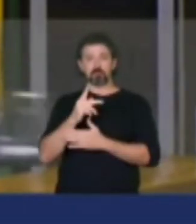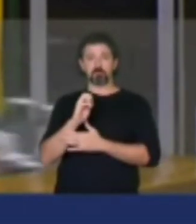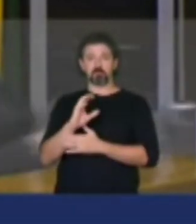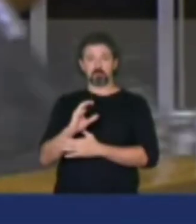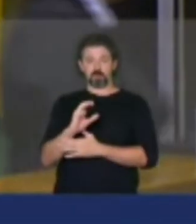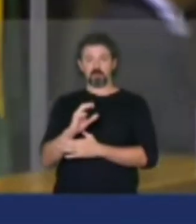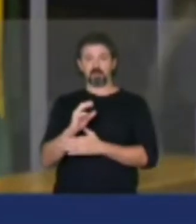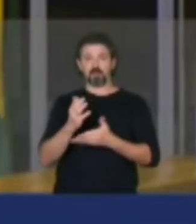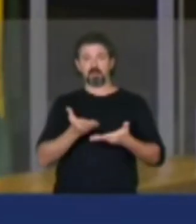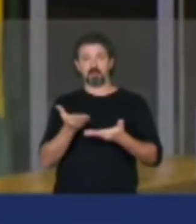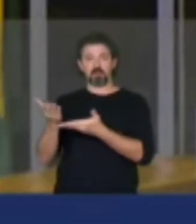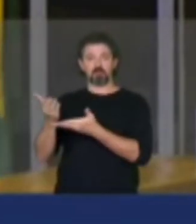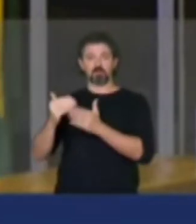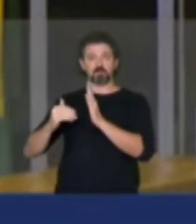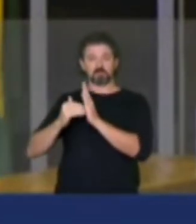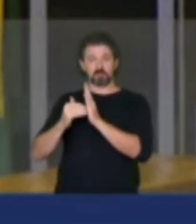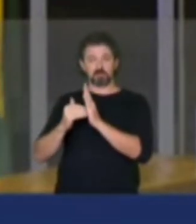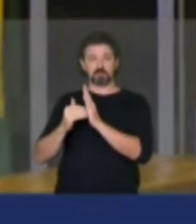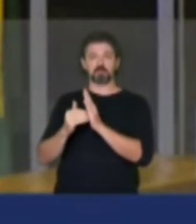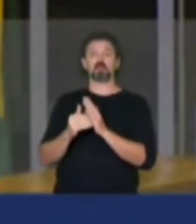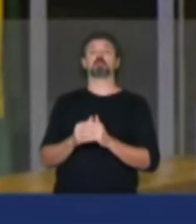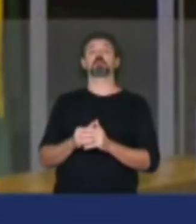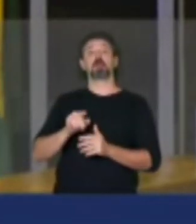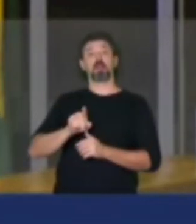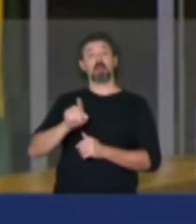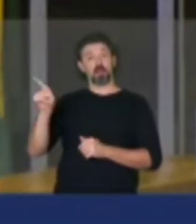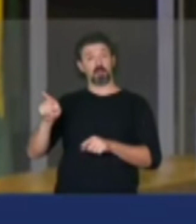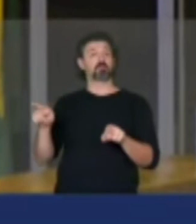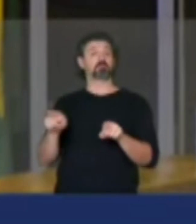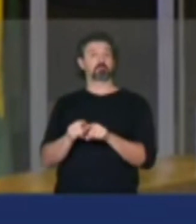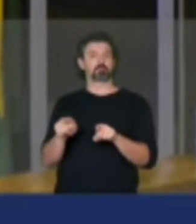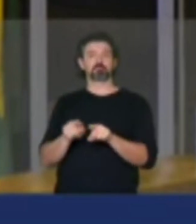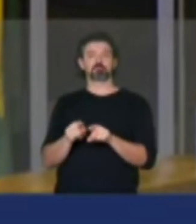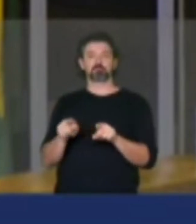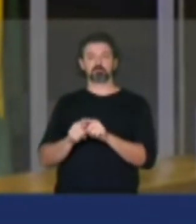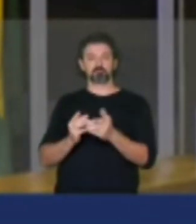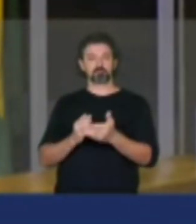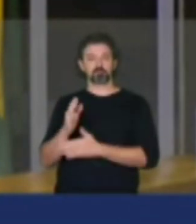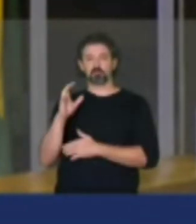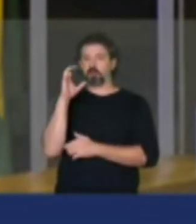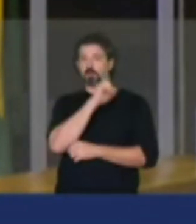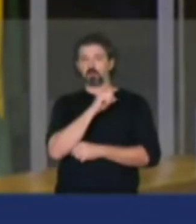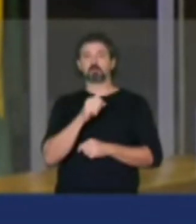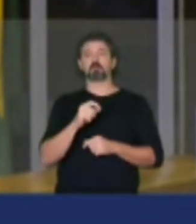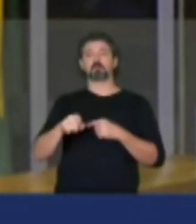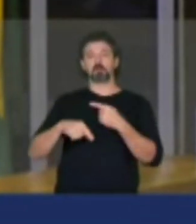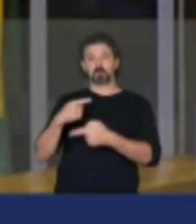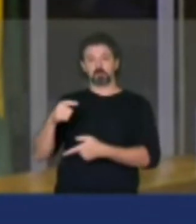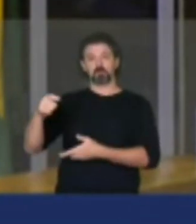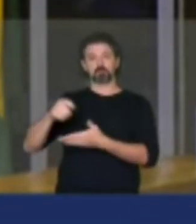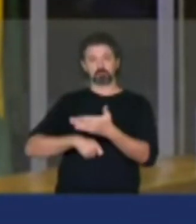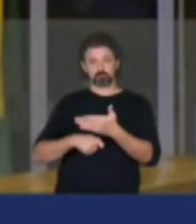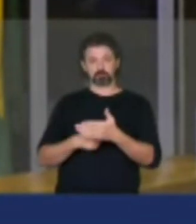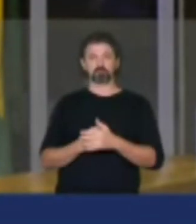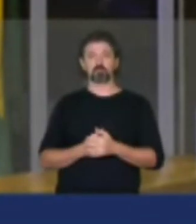encaminhar ao Senado Federal e lá também ter a sua aprovação e, posteriormente, a sua promulgação.